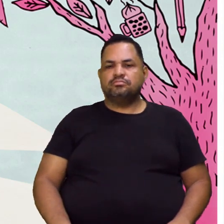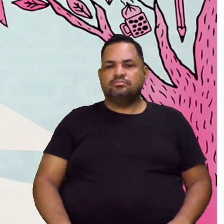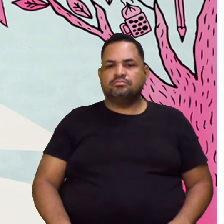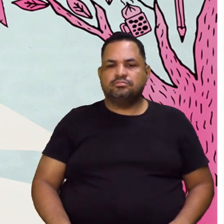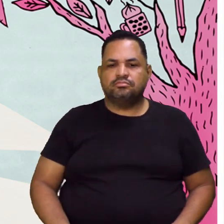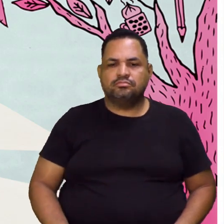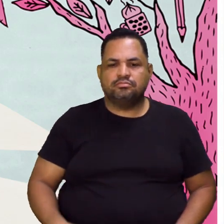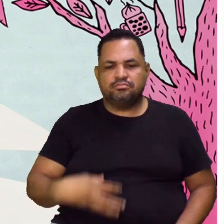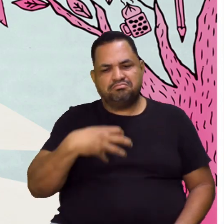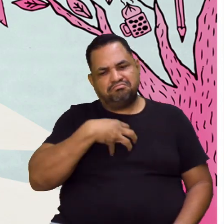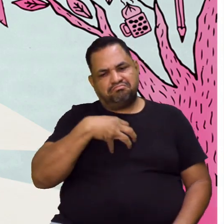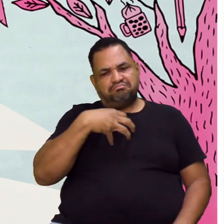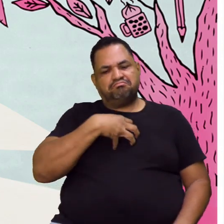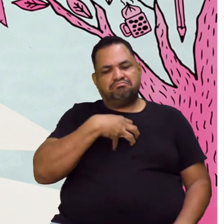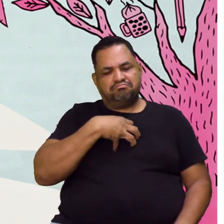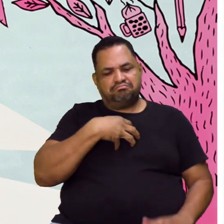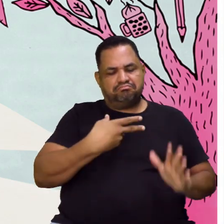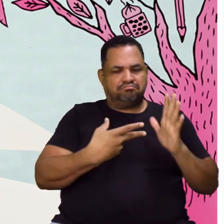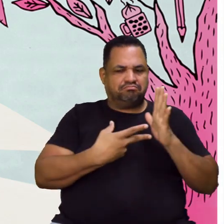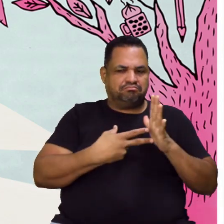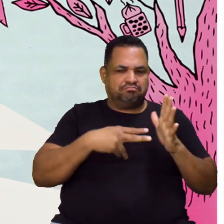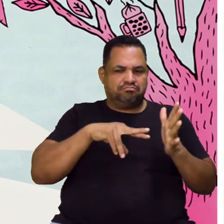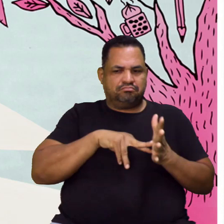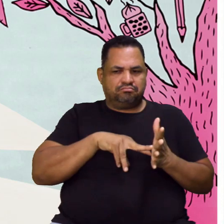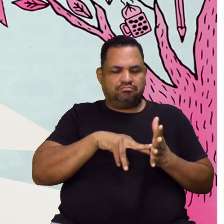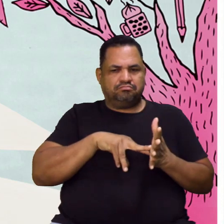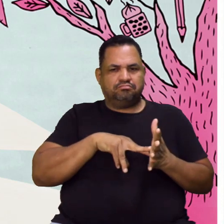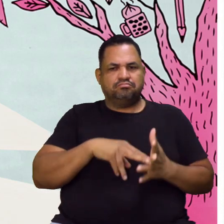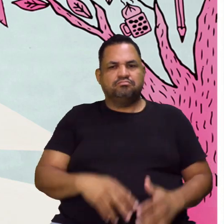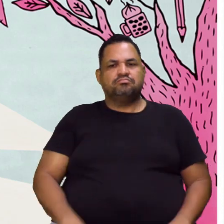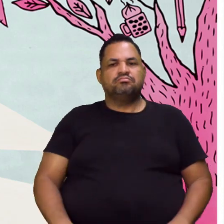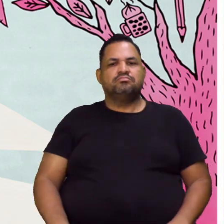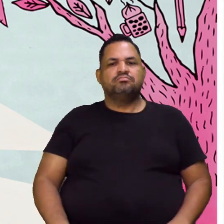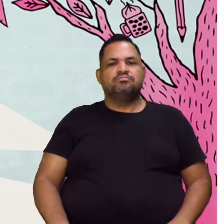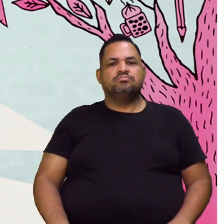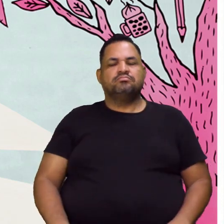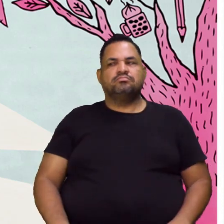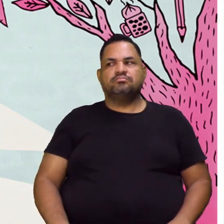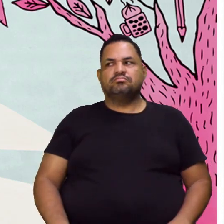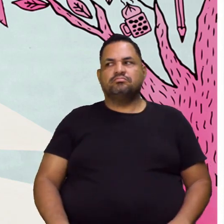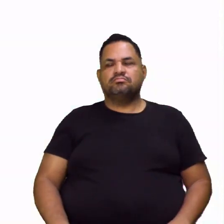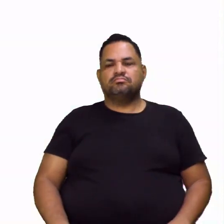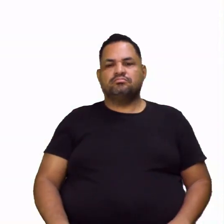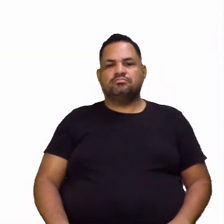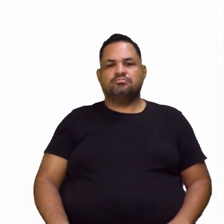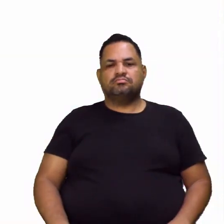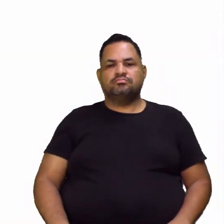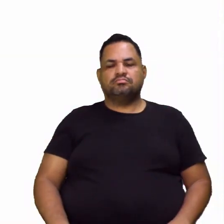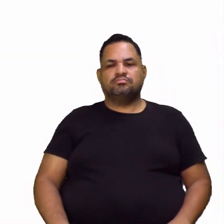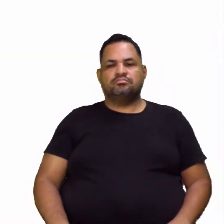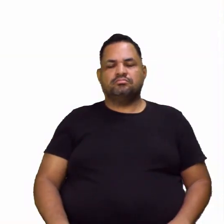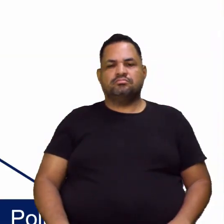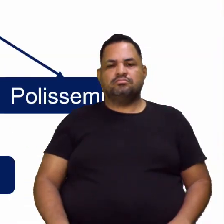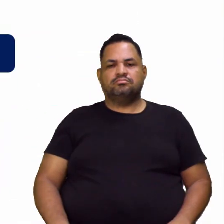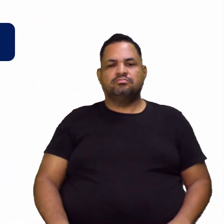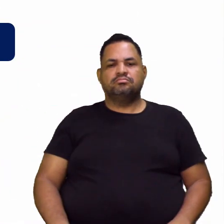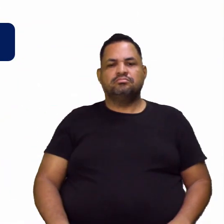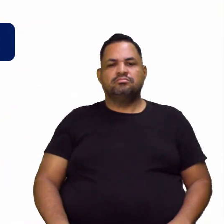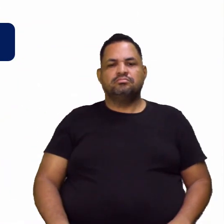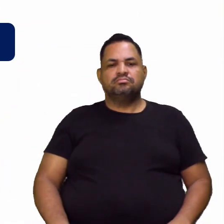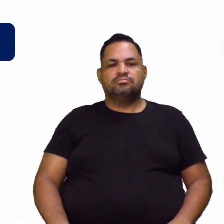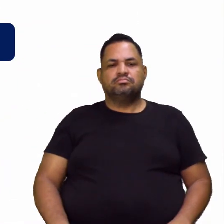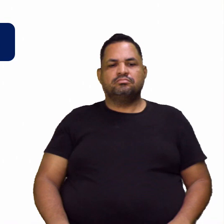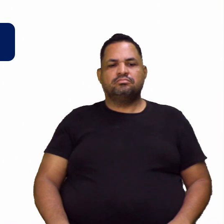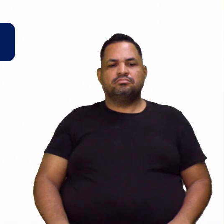Semântica, sentido, significado. Então, vamos lá. Então, nós temos aqui a